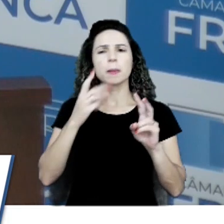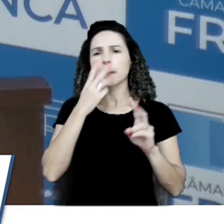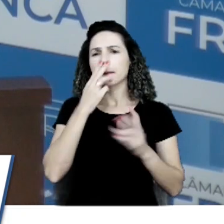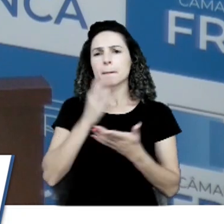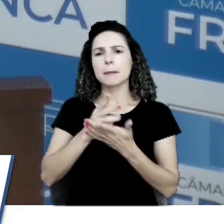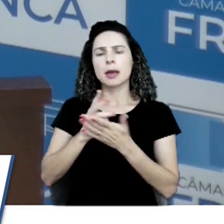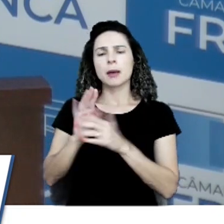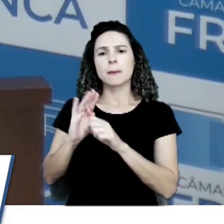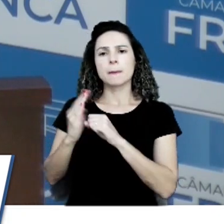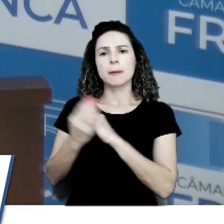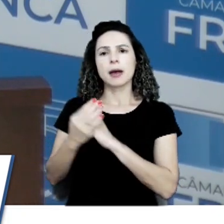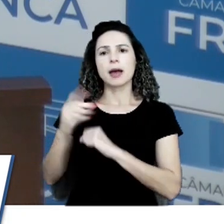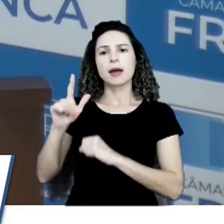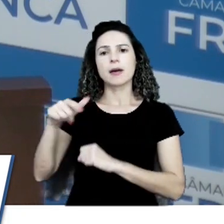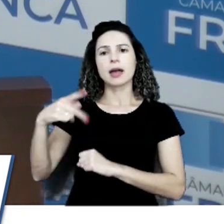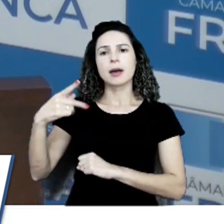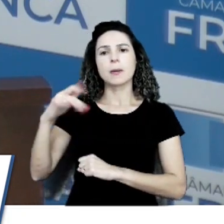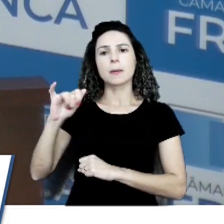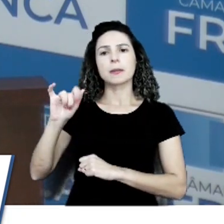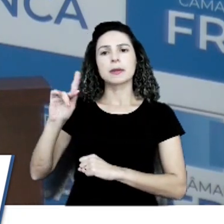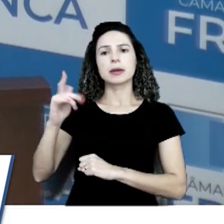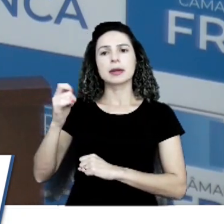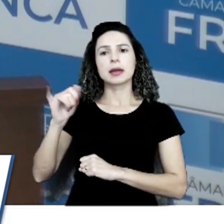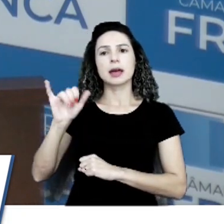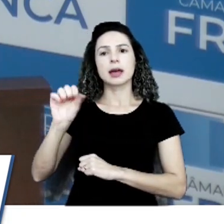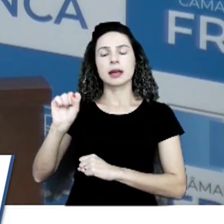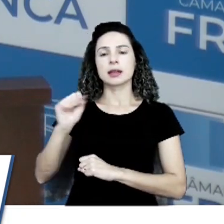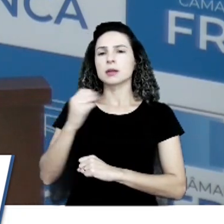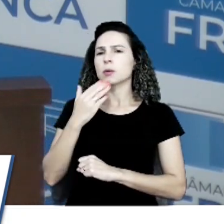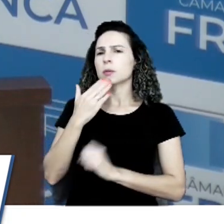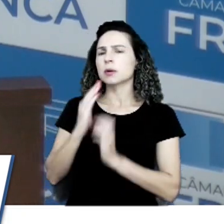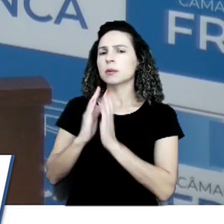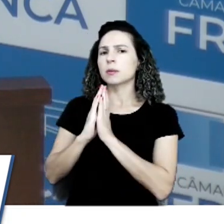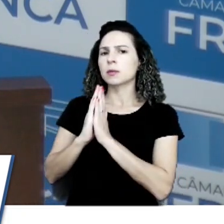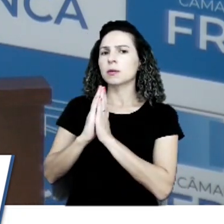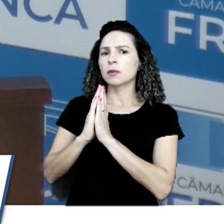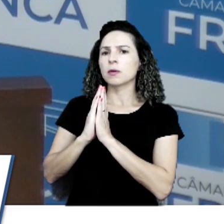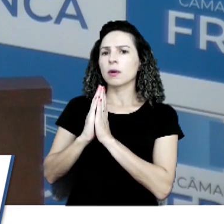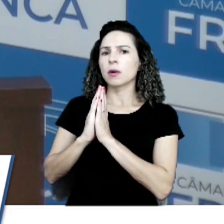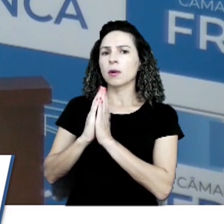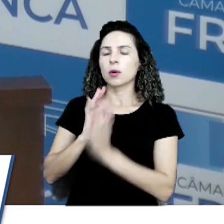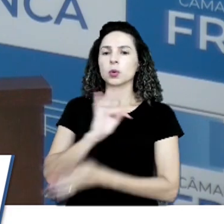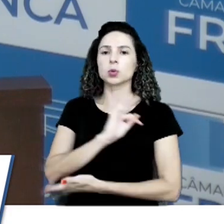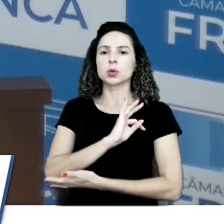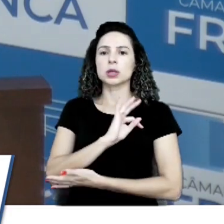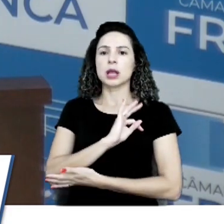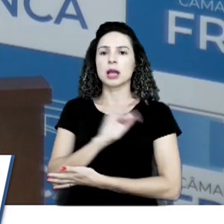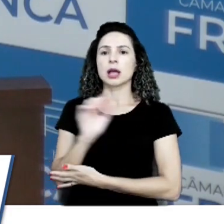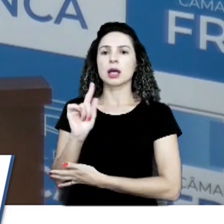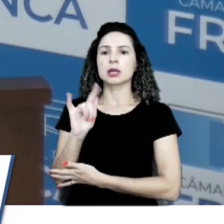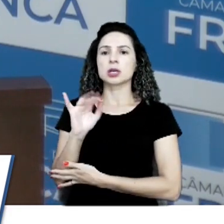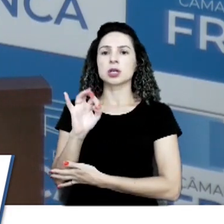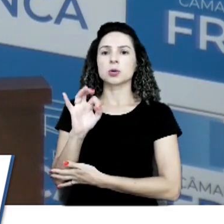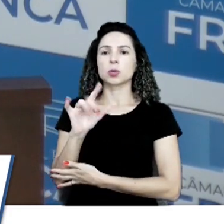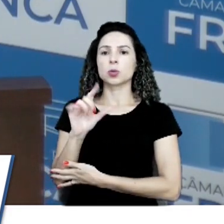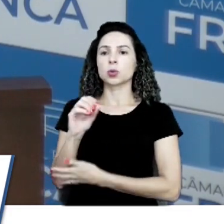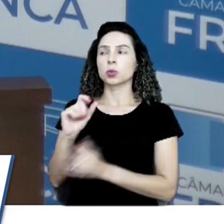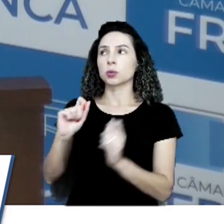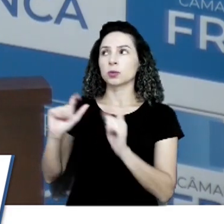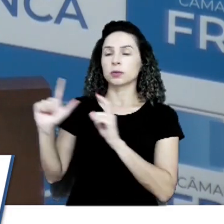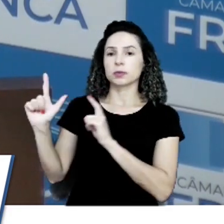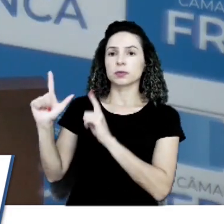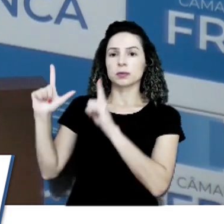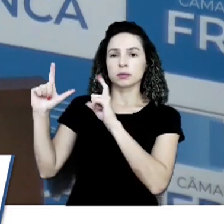Pinhais. Pediria que o nosso técnico, o Getúlio, colocasse algumas fotos.